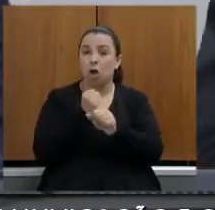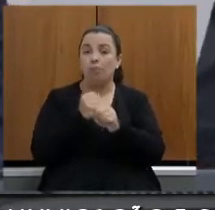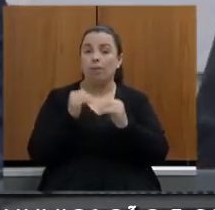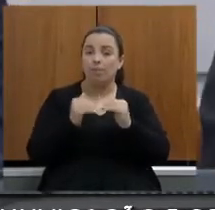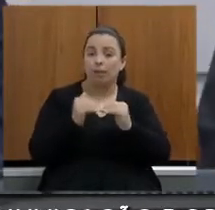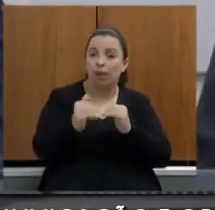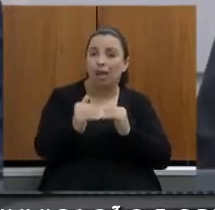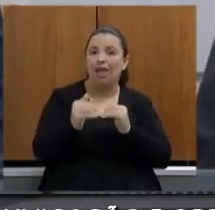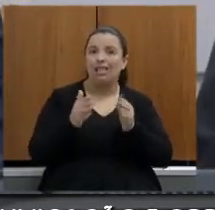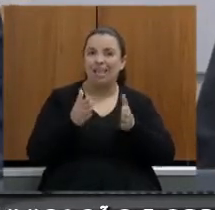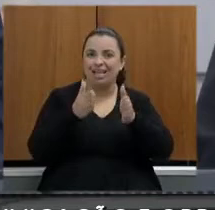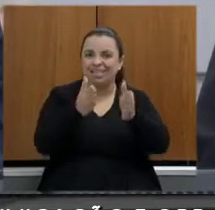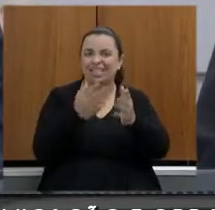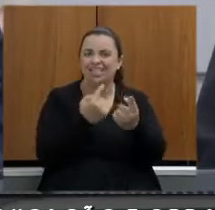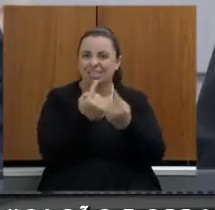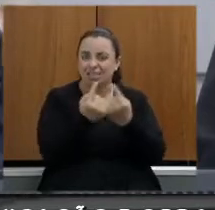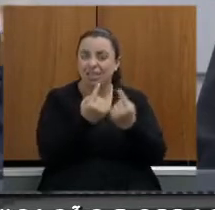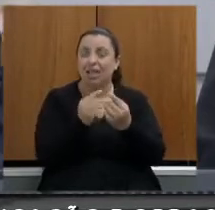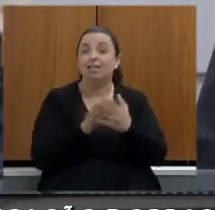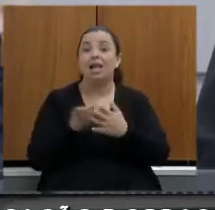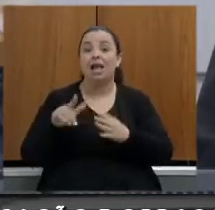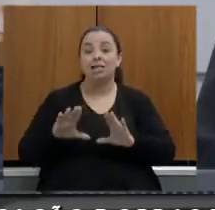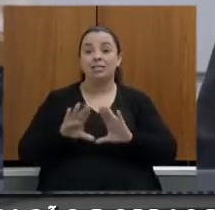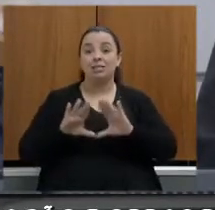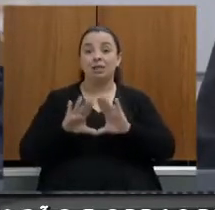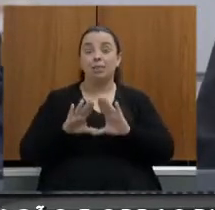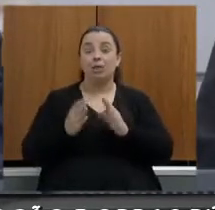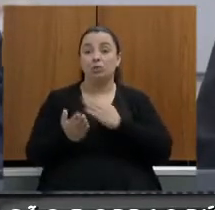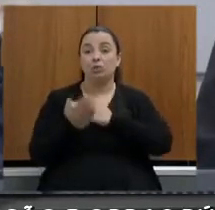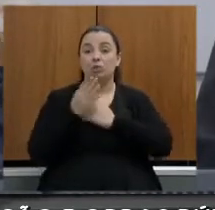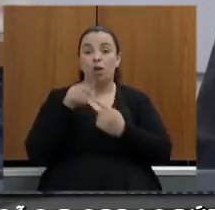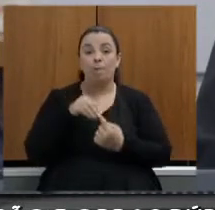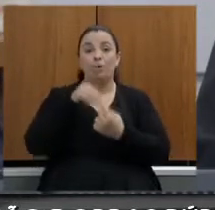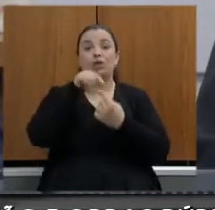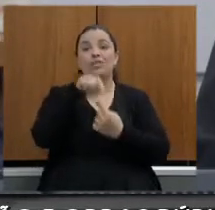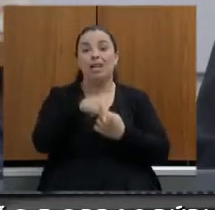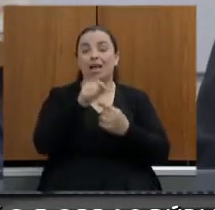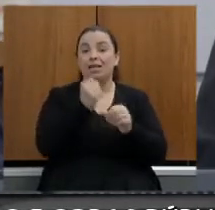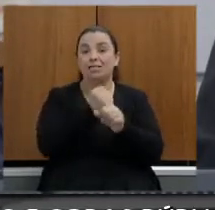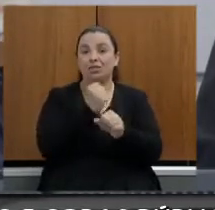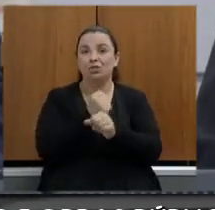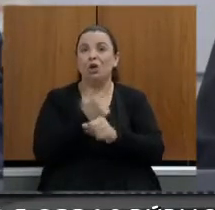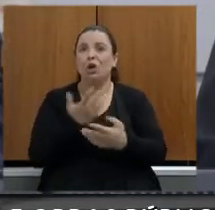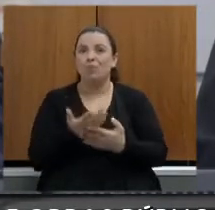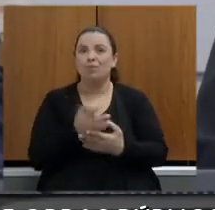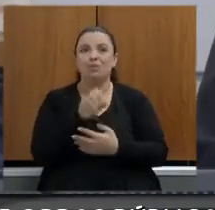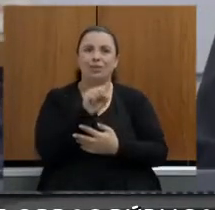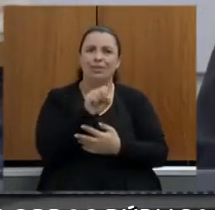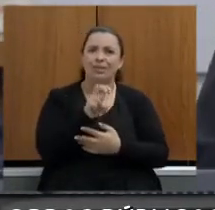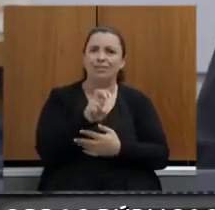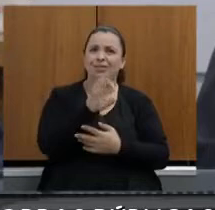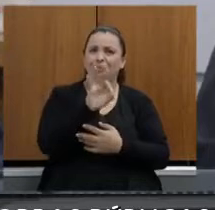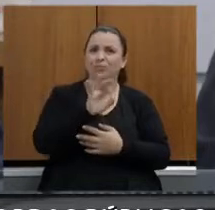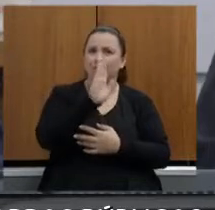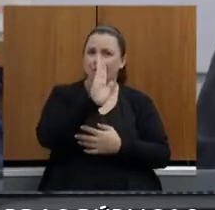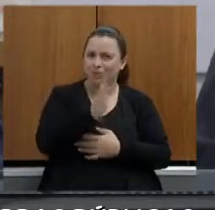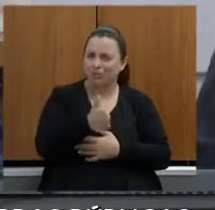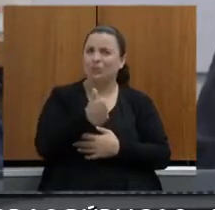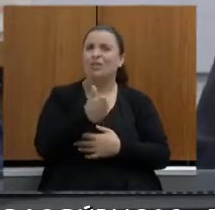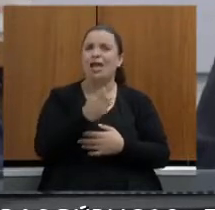Assembleia nos ajudou a priorizar essas obras como a gente disse aqui 85% delas já com um